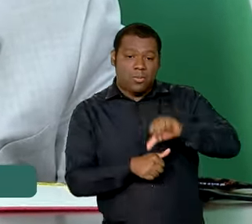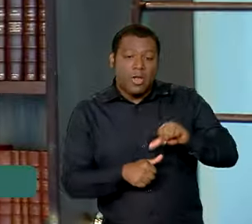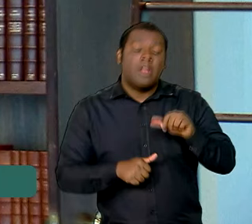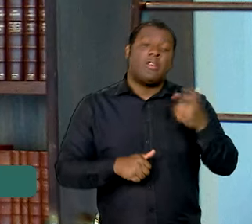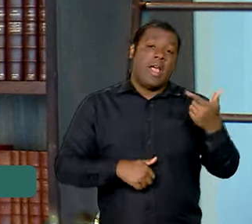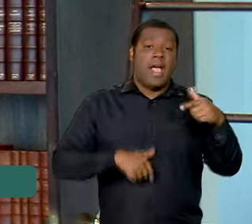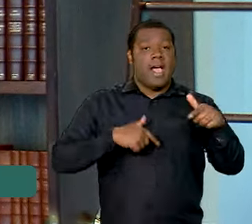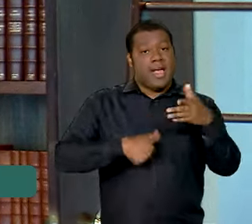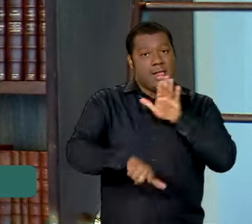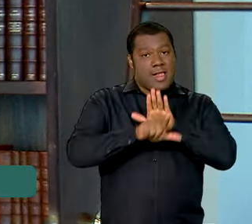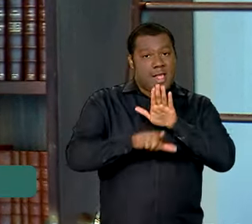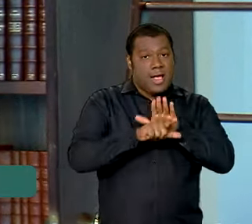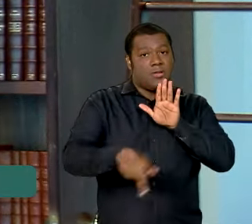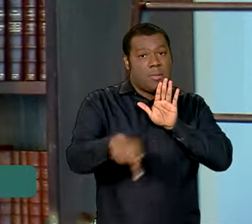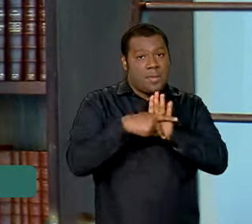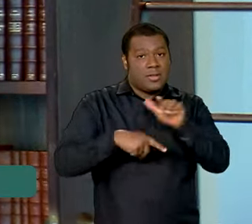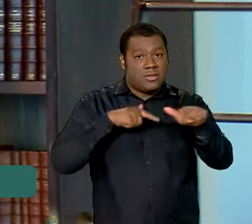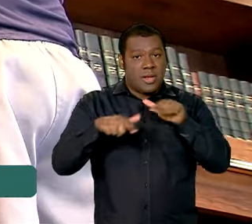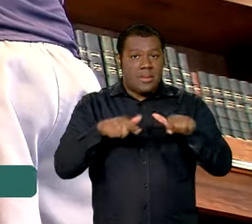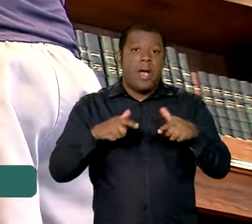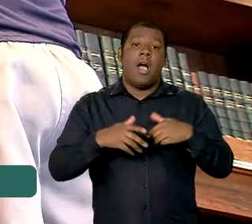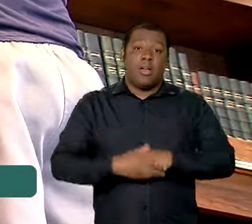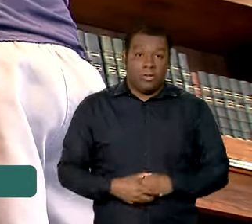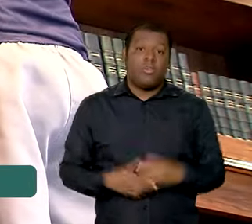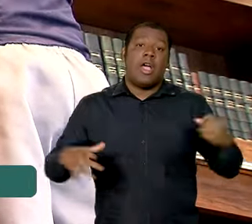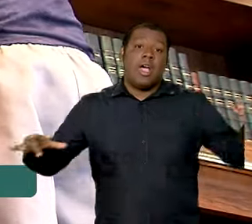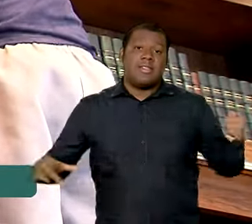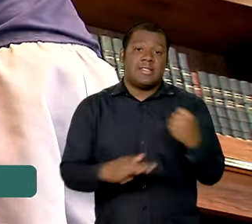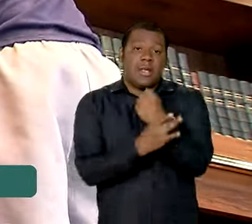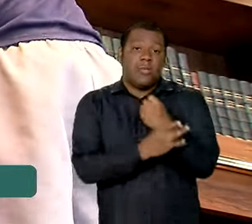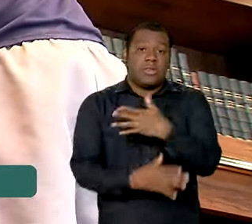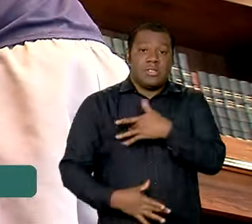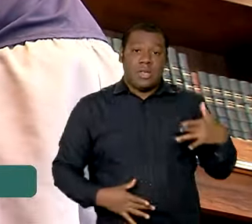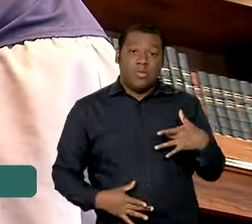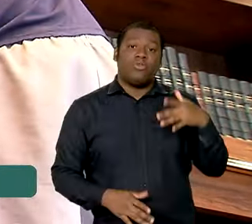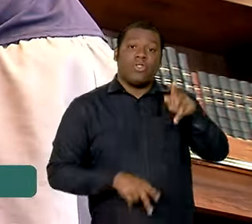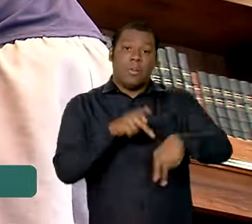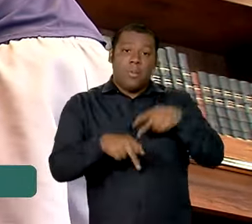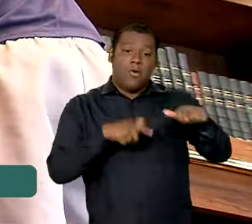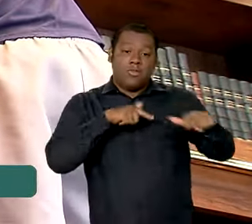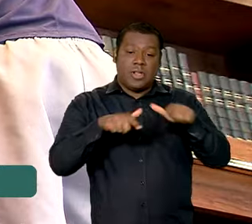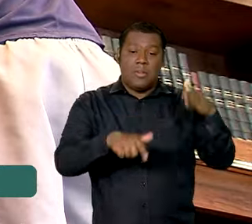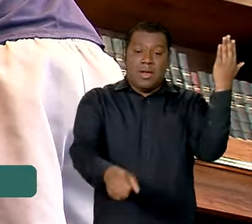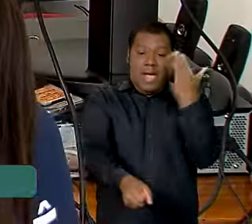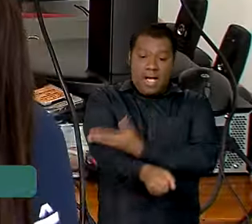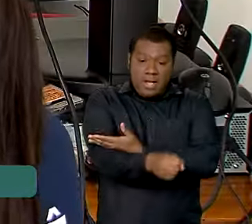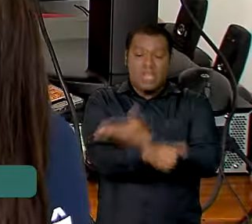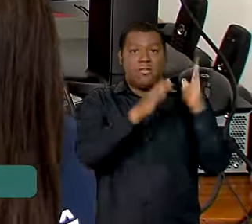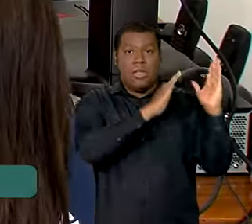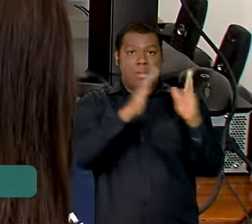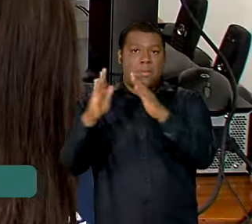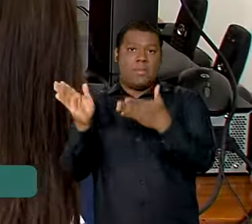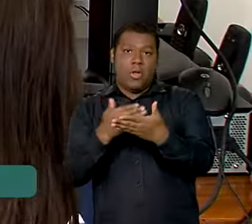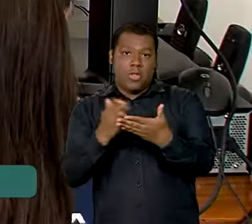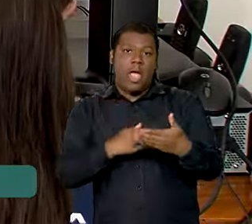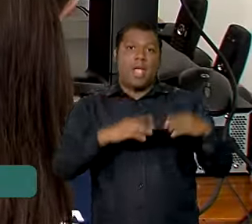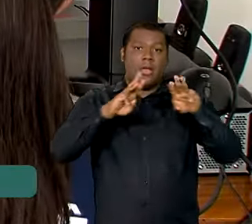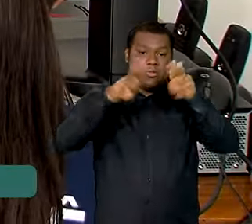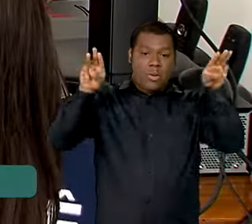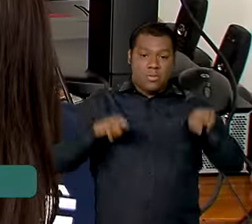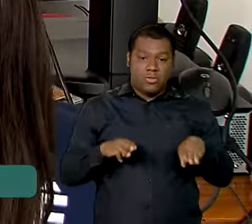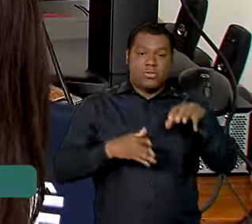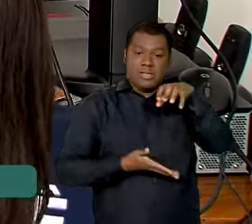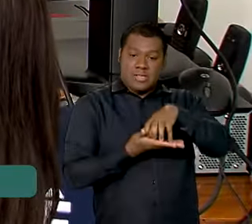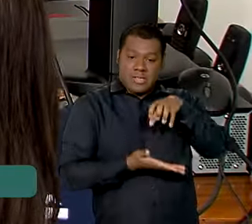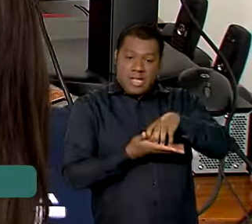Trabalho, para prever medidas de saúde e segurança aos trabalhadores de arquivos, bibliotecas, museus e centros de